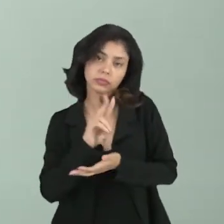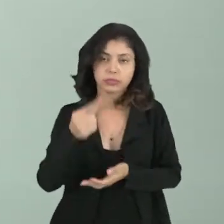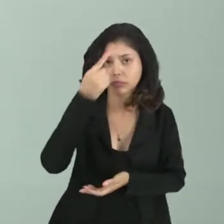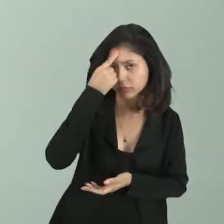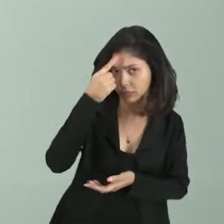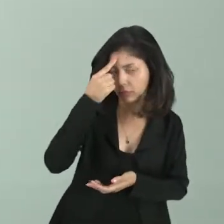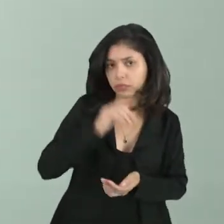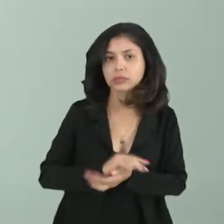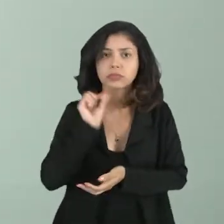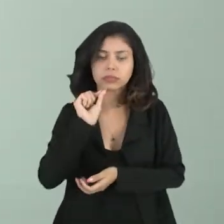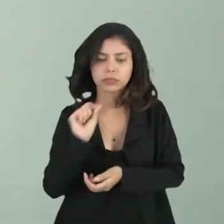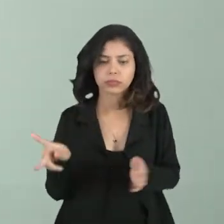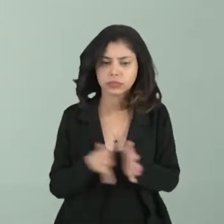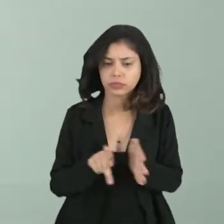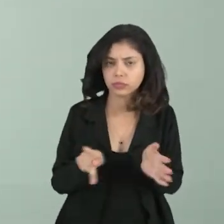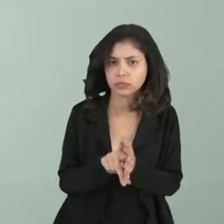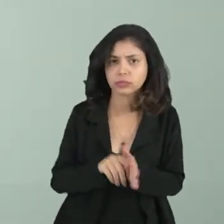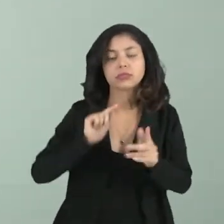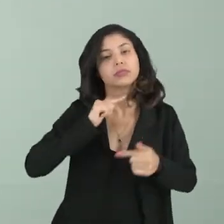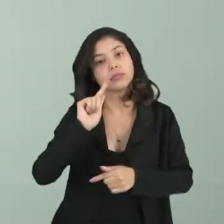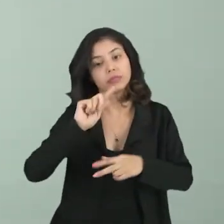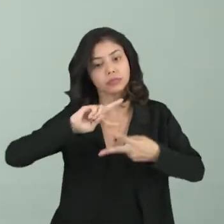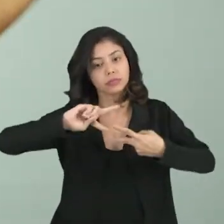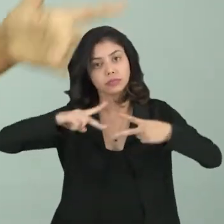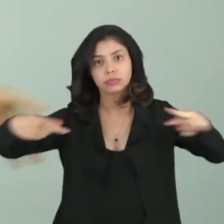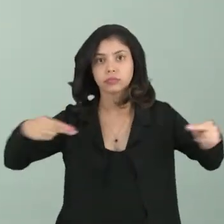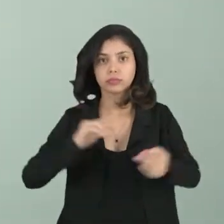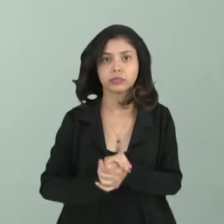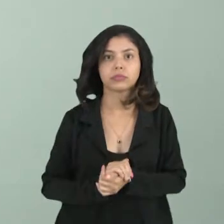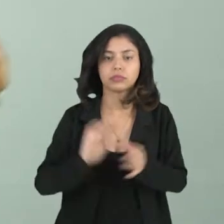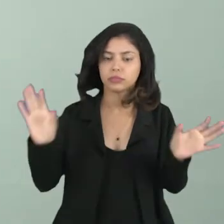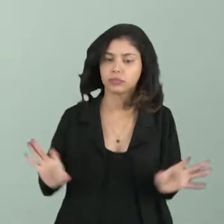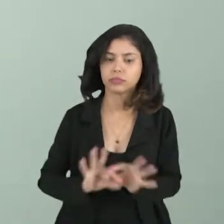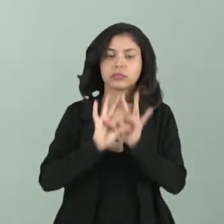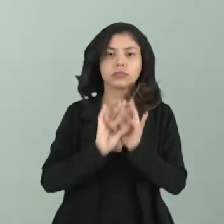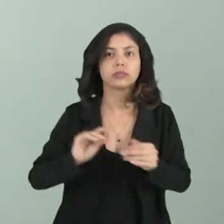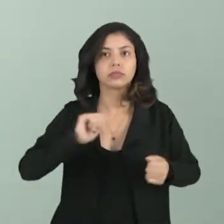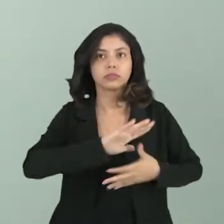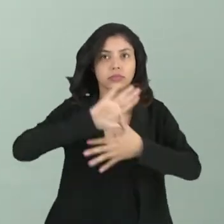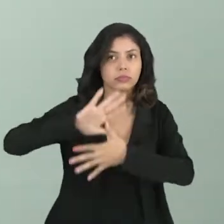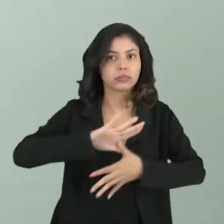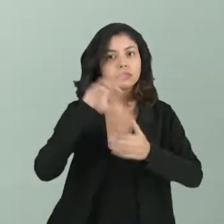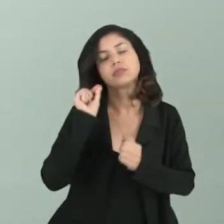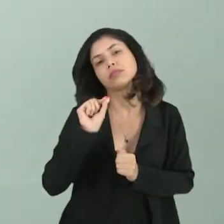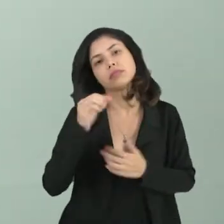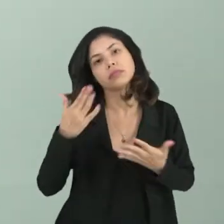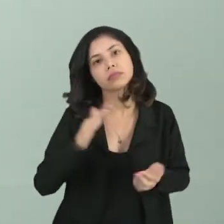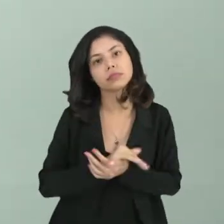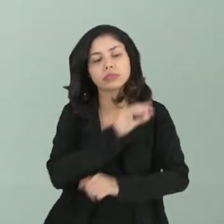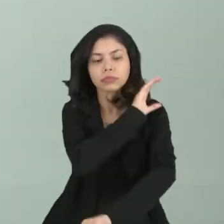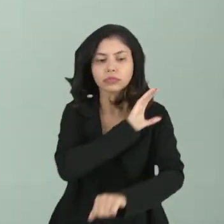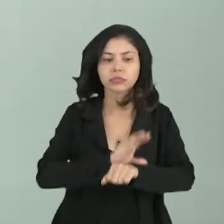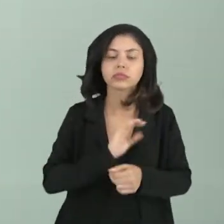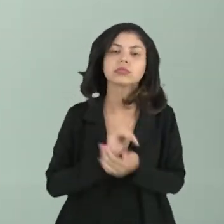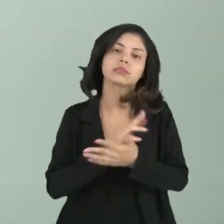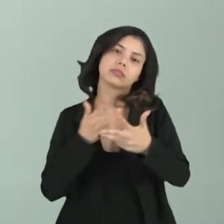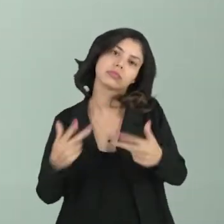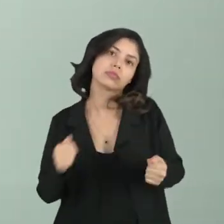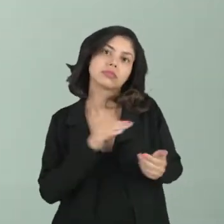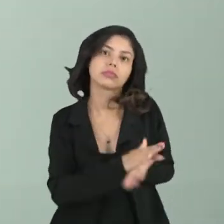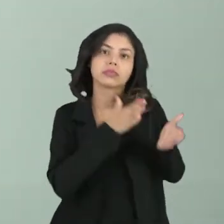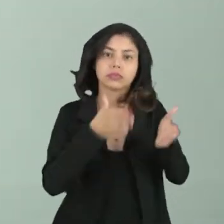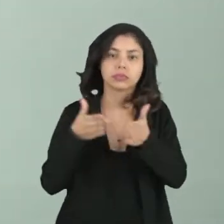né? Que por conta da genética, ele seja australiano, americano, ou o que for, né? Então, a cultura é uma coisa que é